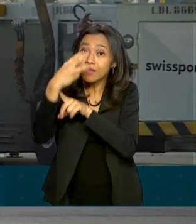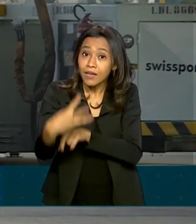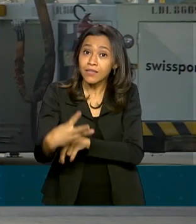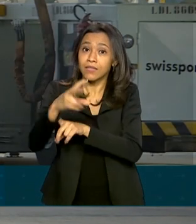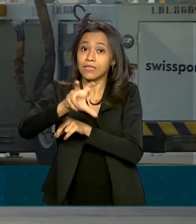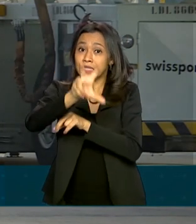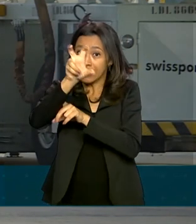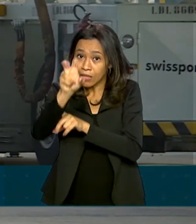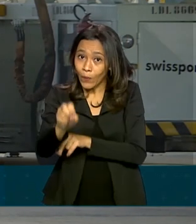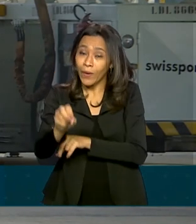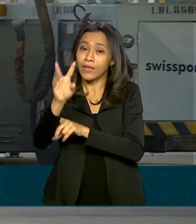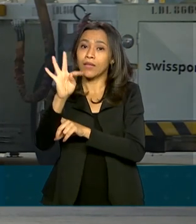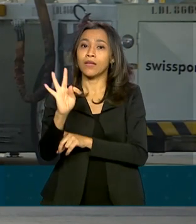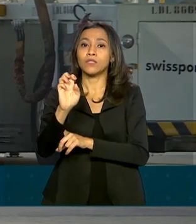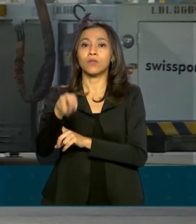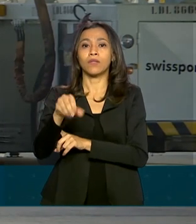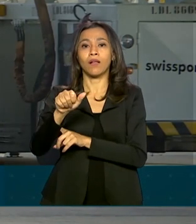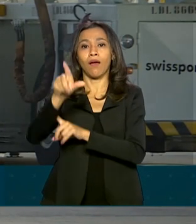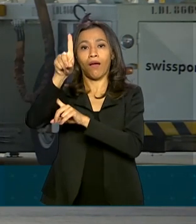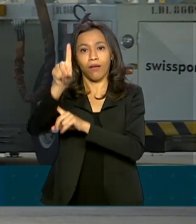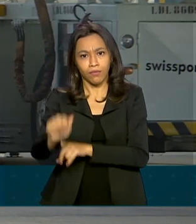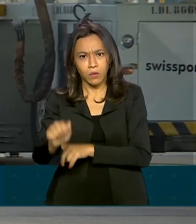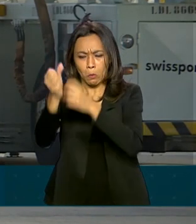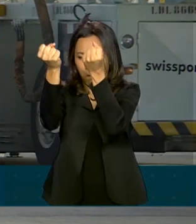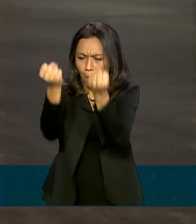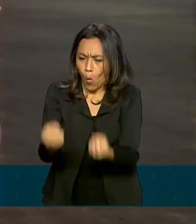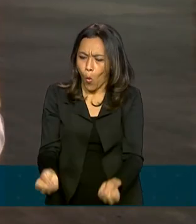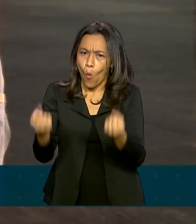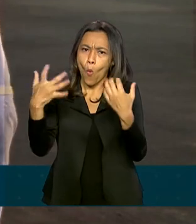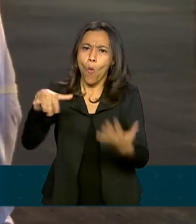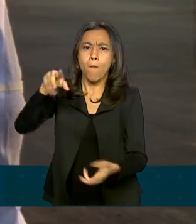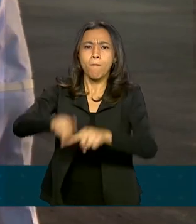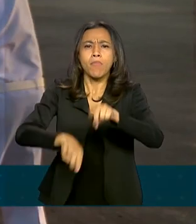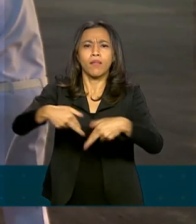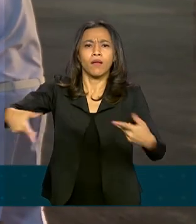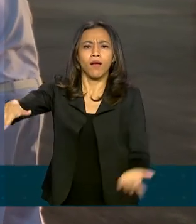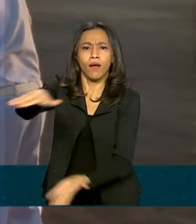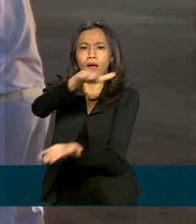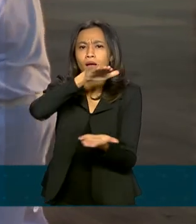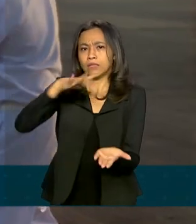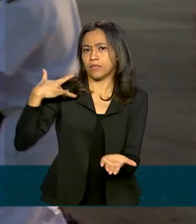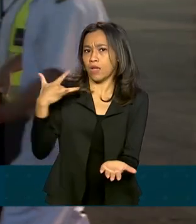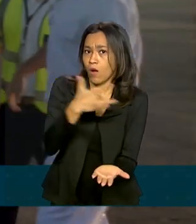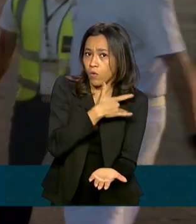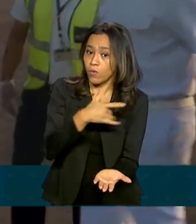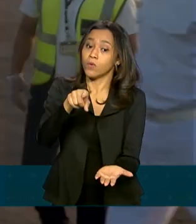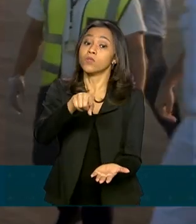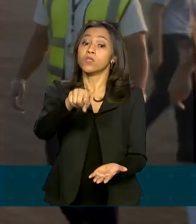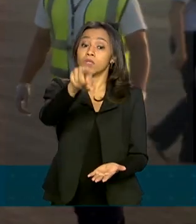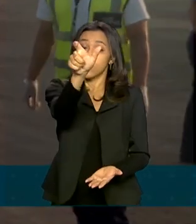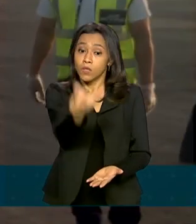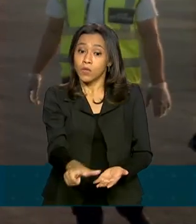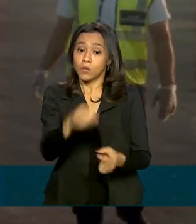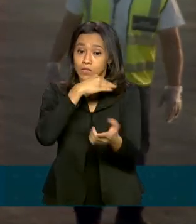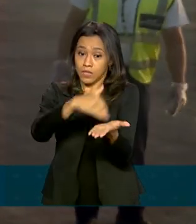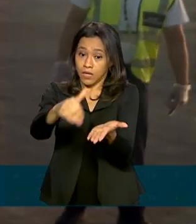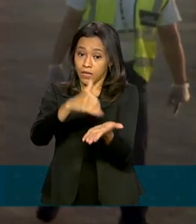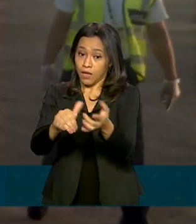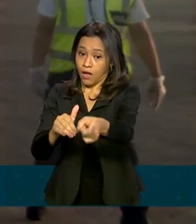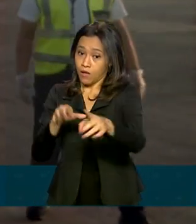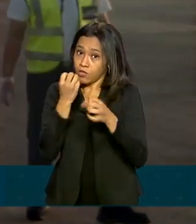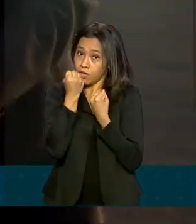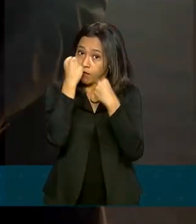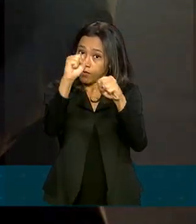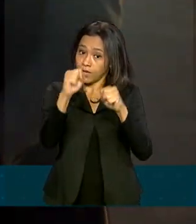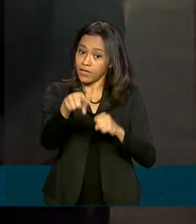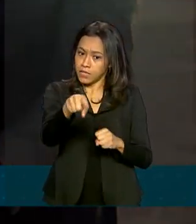toneladas de materiais de saúde. O secretário de Produtos de Defesa do Ministério da Defesa, Marcos